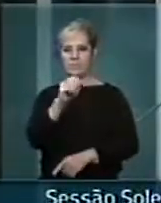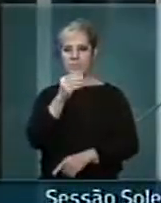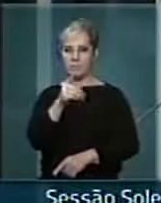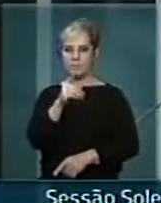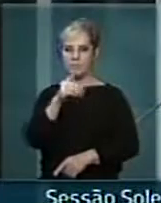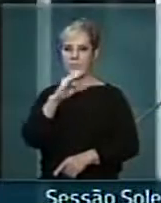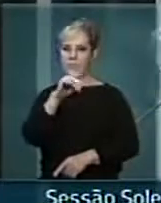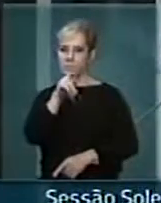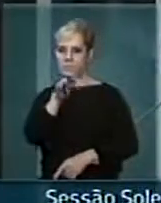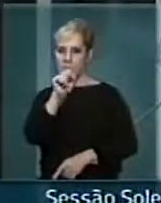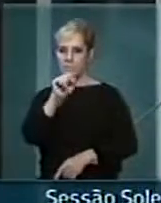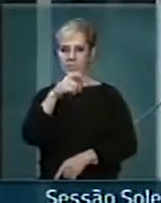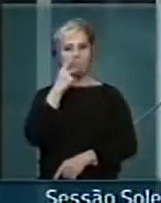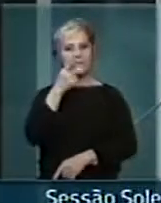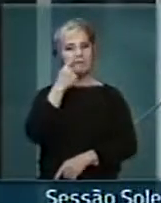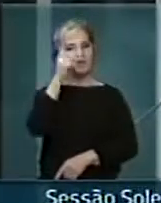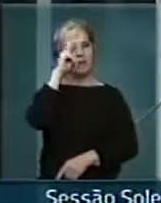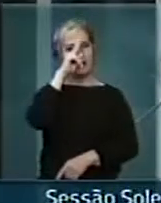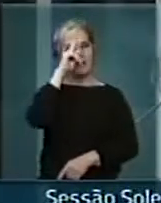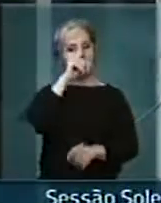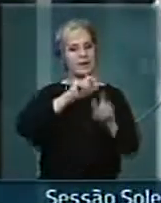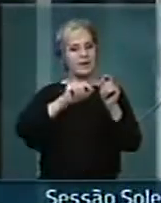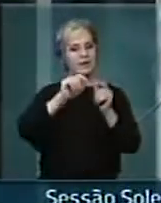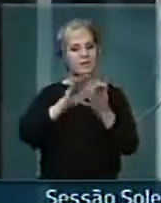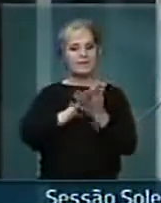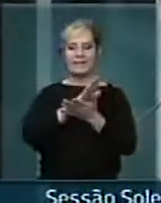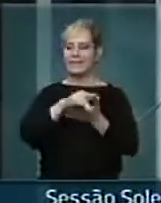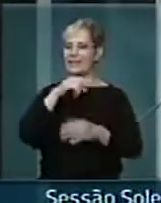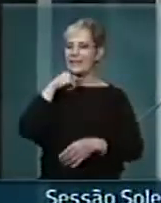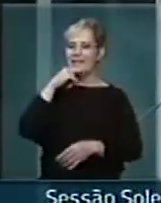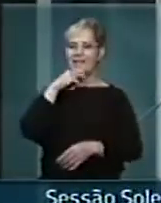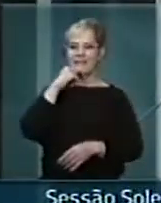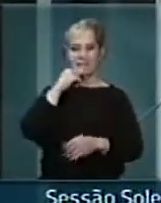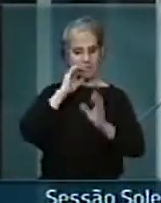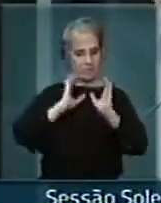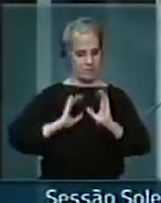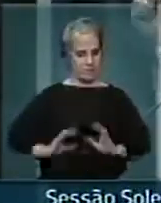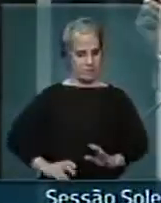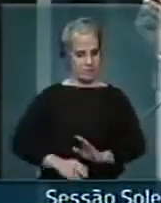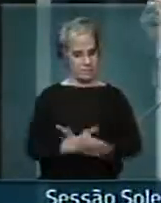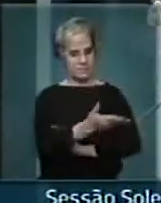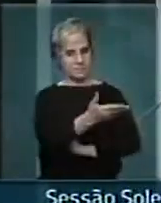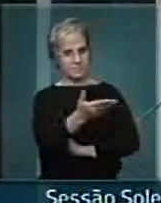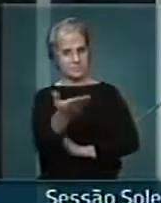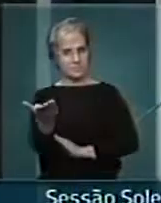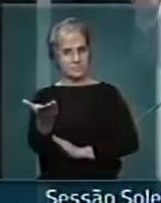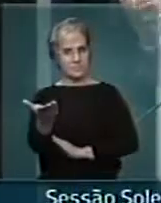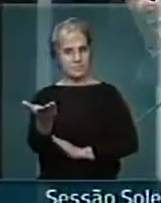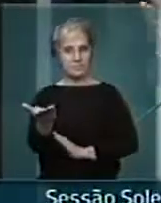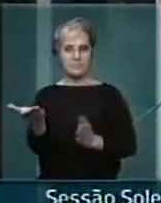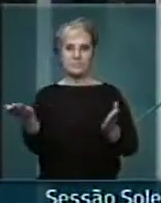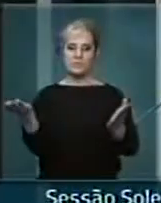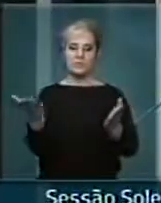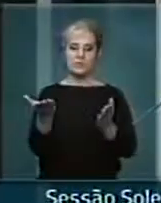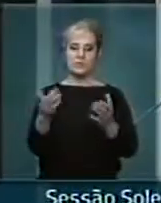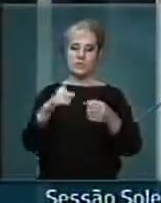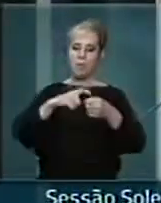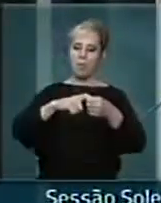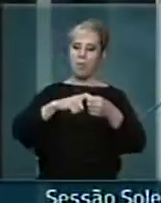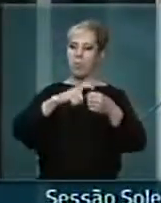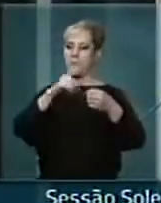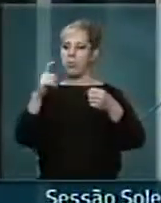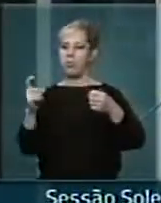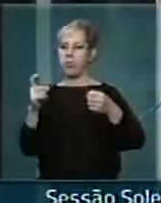lembrar que nenhum, nenhum cidadão está livre ou está desconectado de um